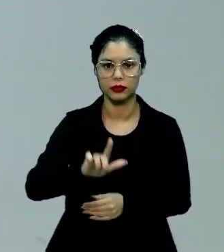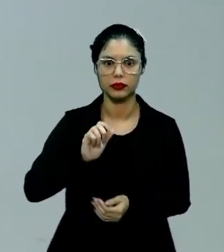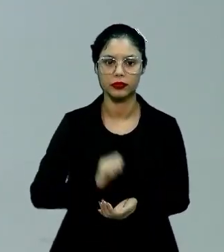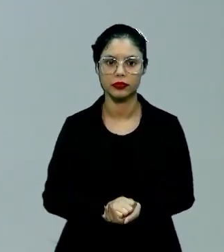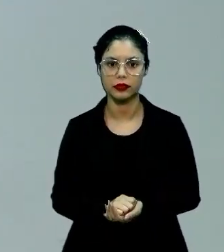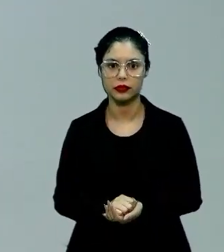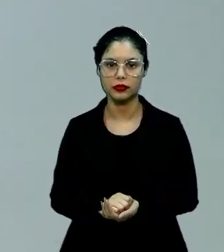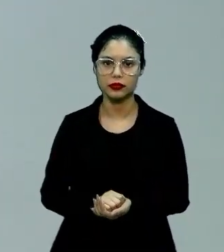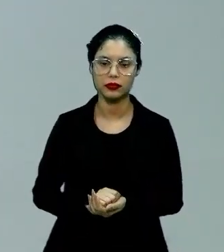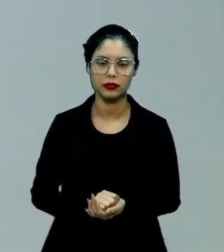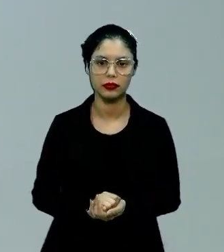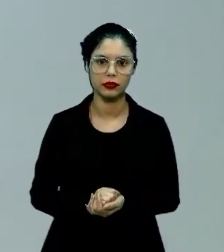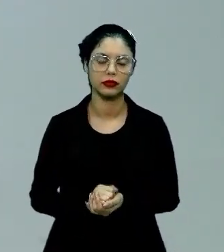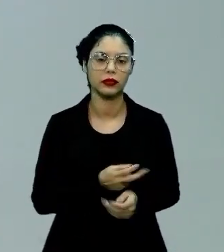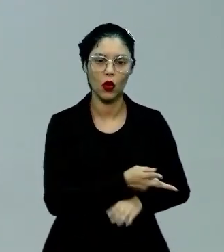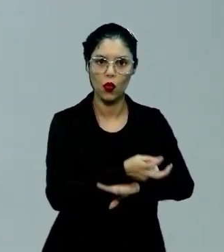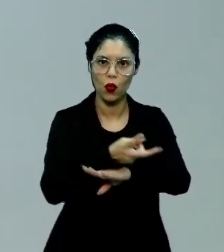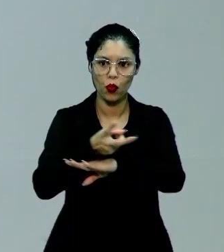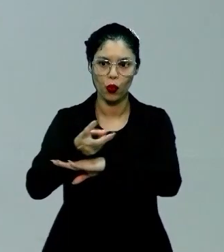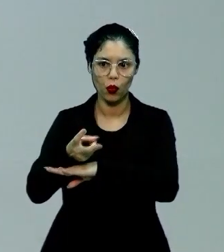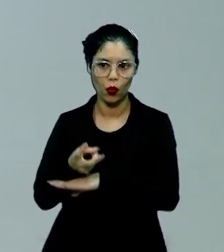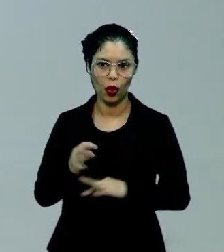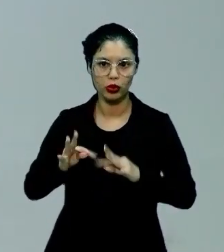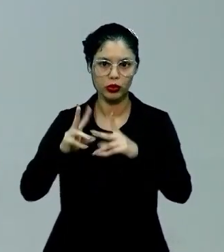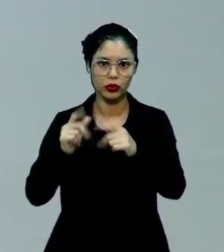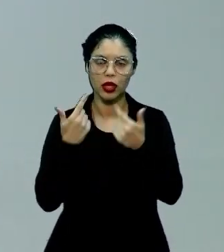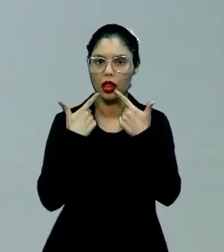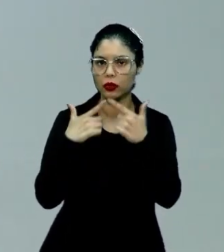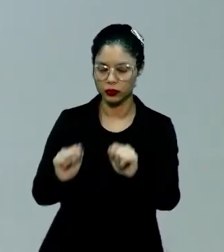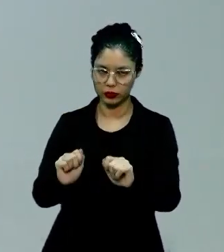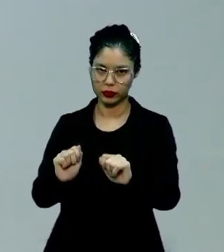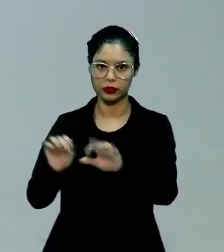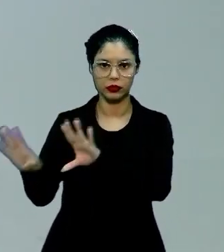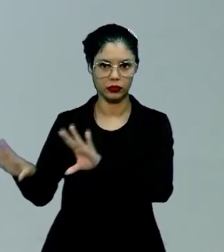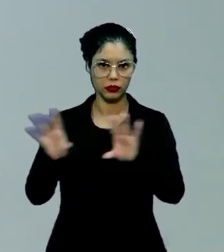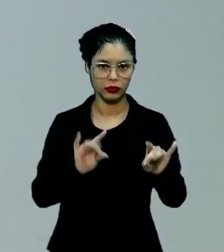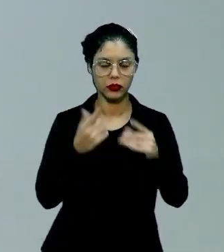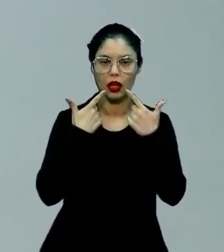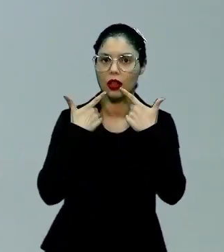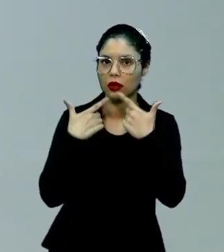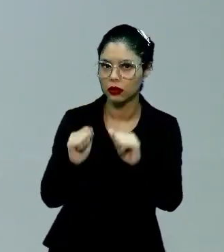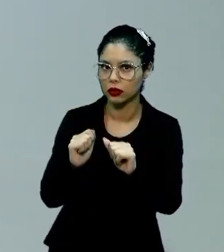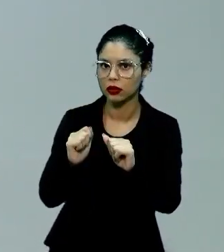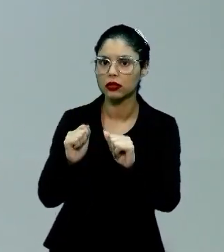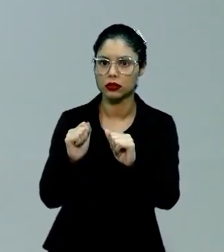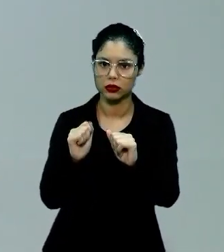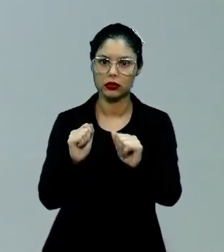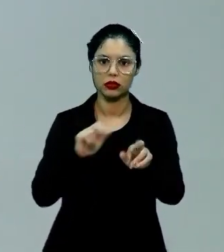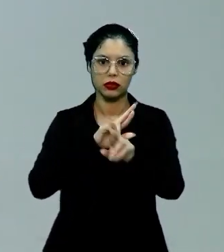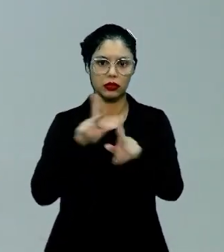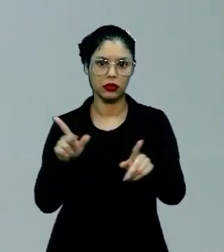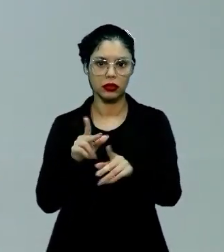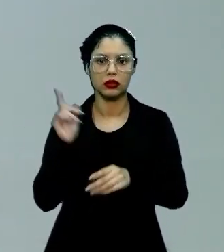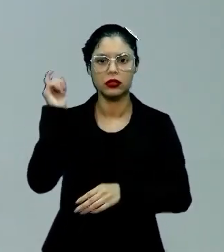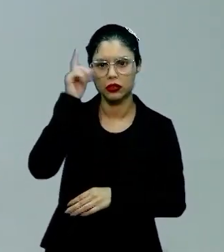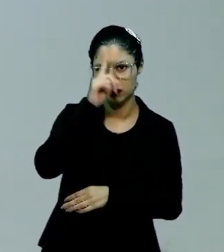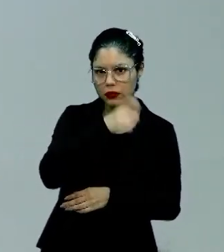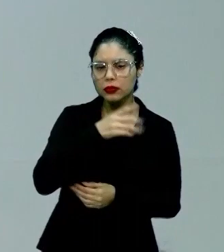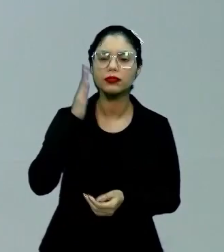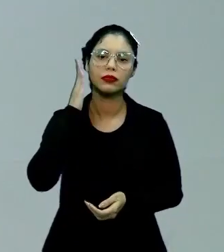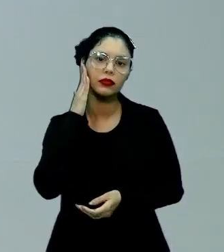explora todos os recursos da linguagem, traz uma linguagem de difícil compreensão.